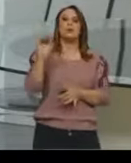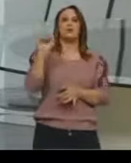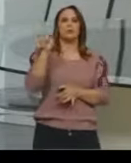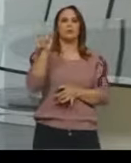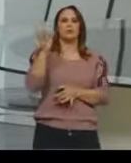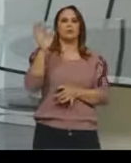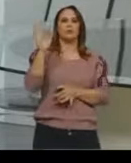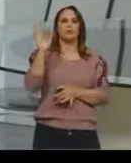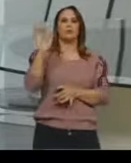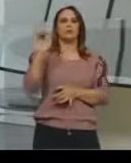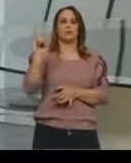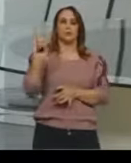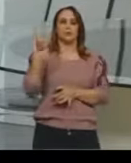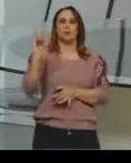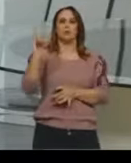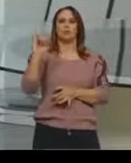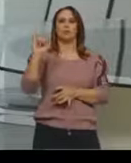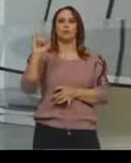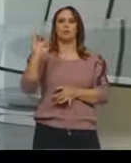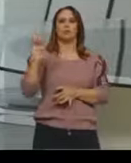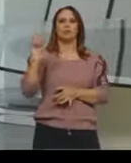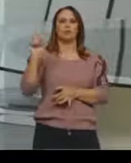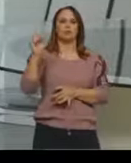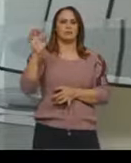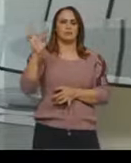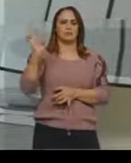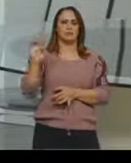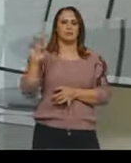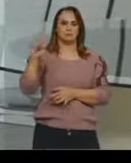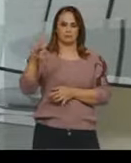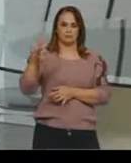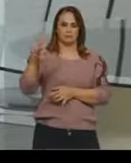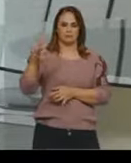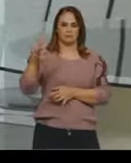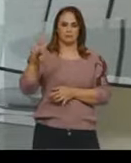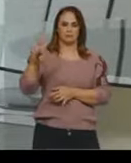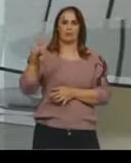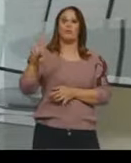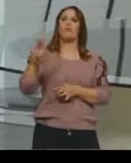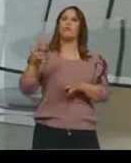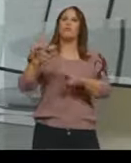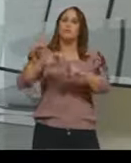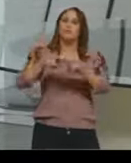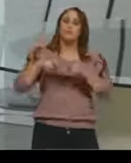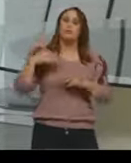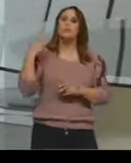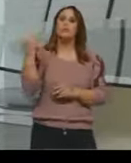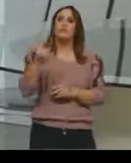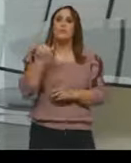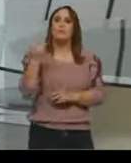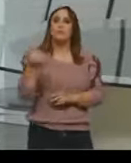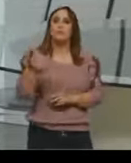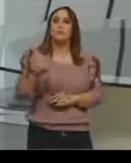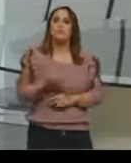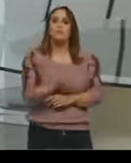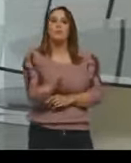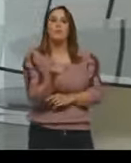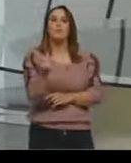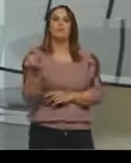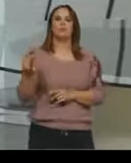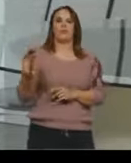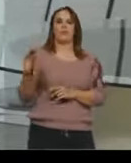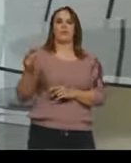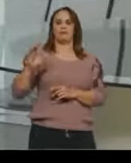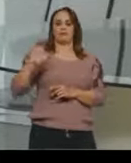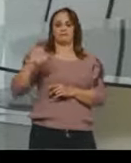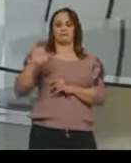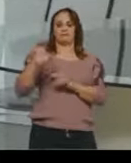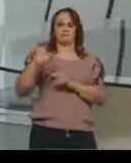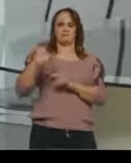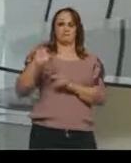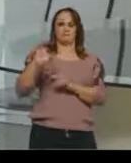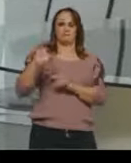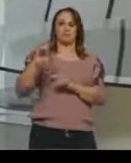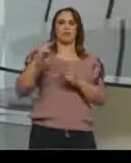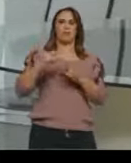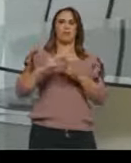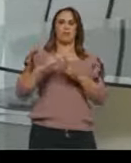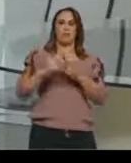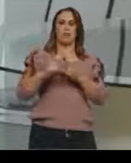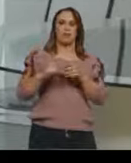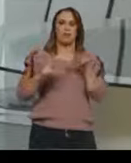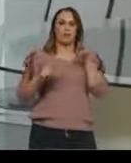importância dos números dos carbonos. Por quê? O fosfato, ele vai ligar sempre no carbono